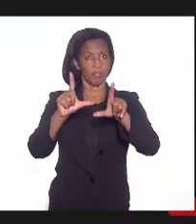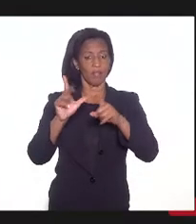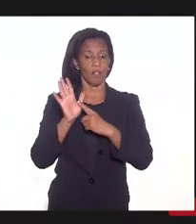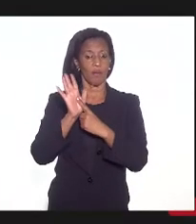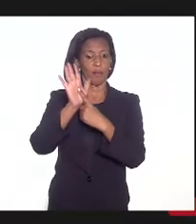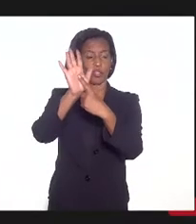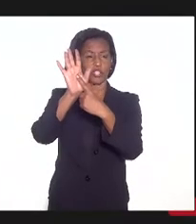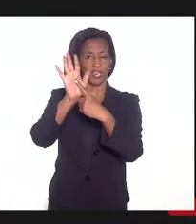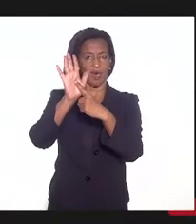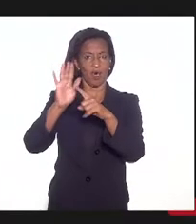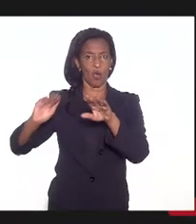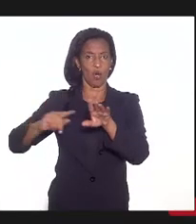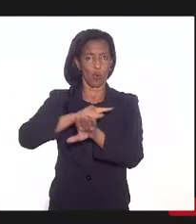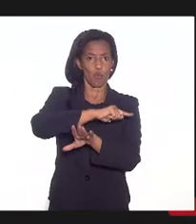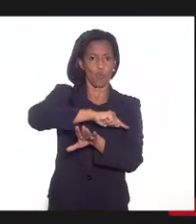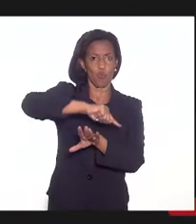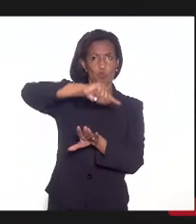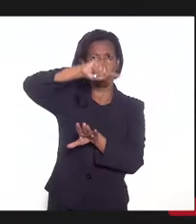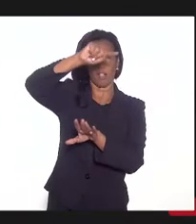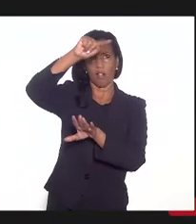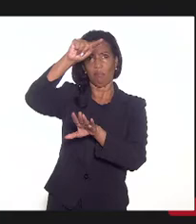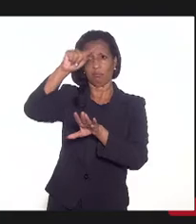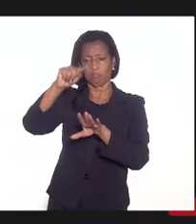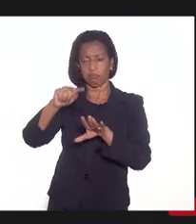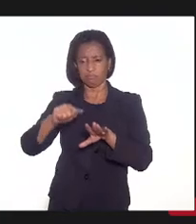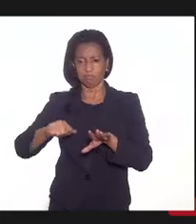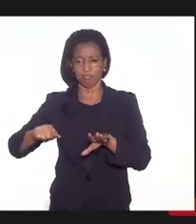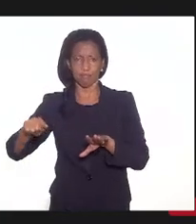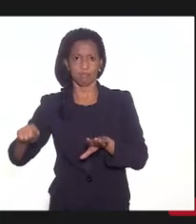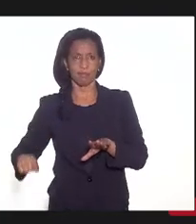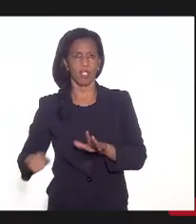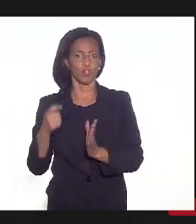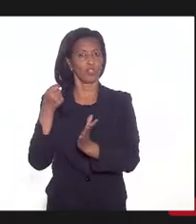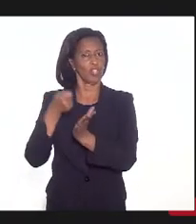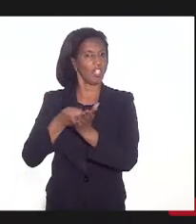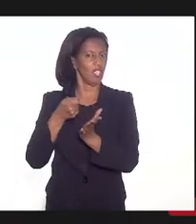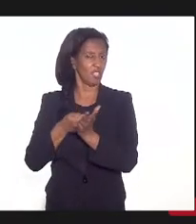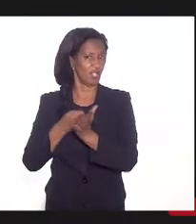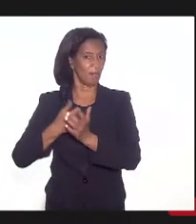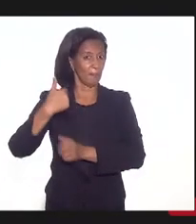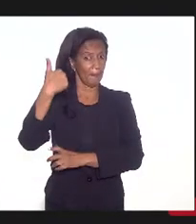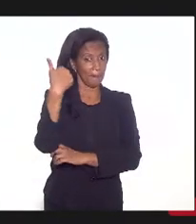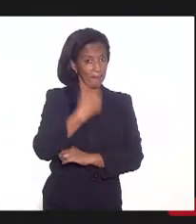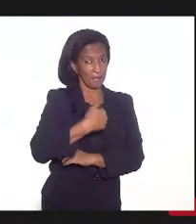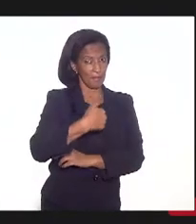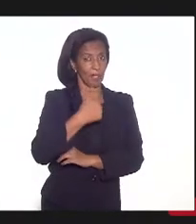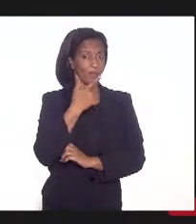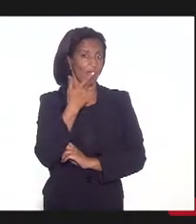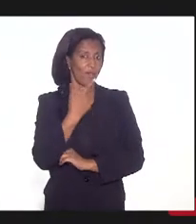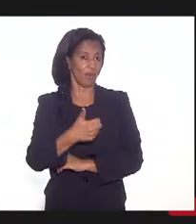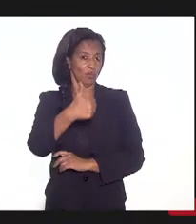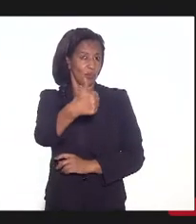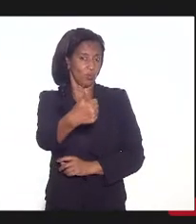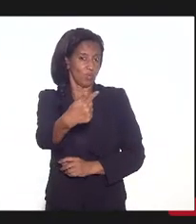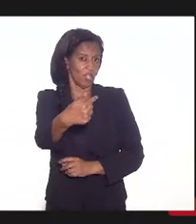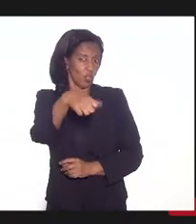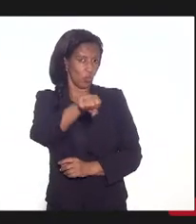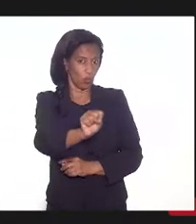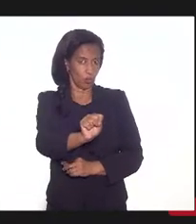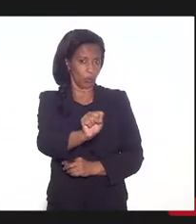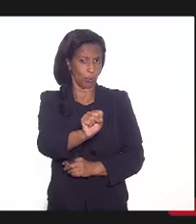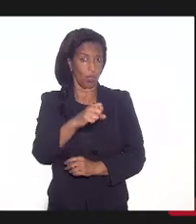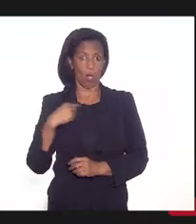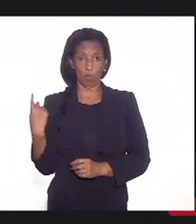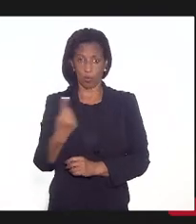a curva dos regimes. Primeiro, falando agora do 178, que é o que nós aderimos.